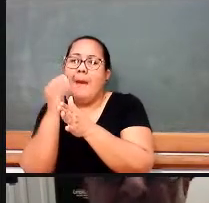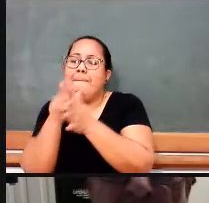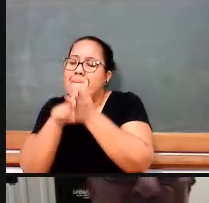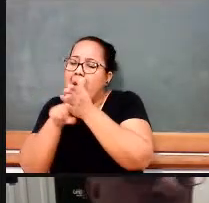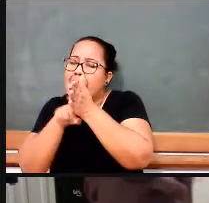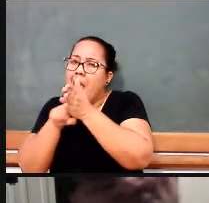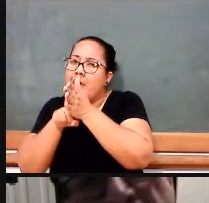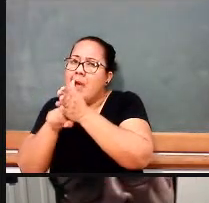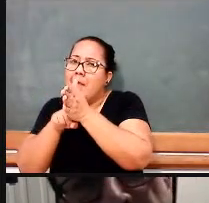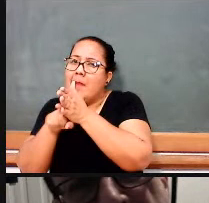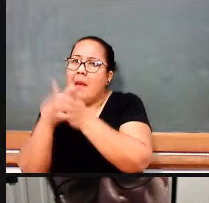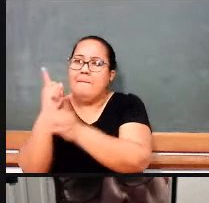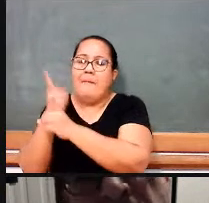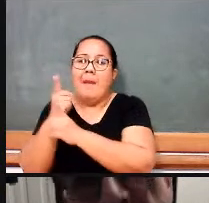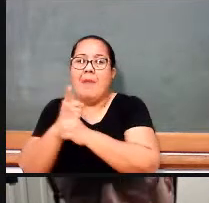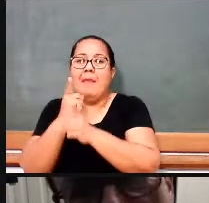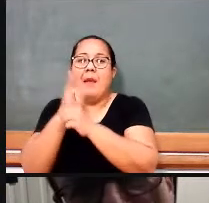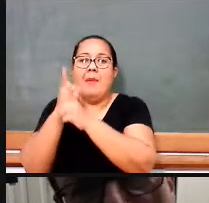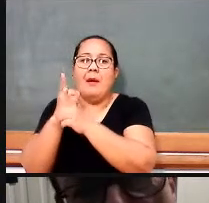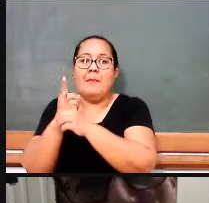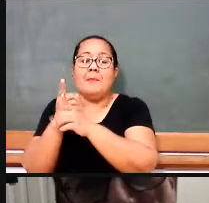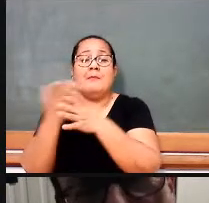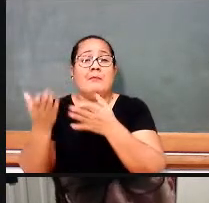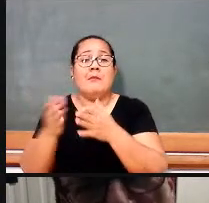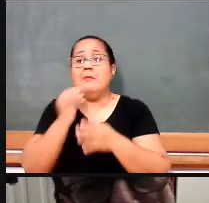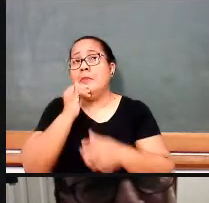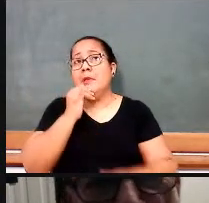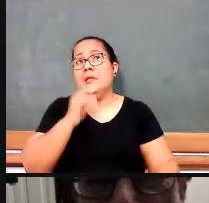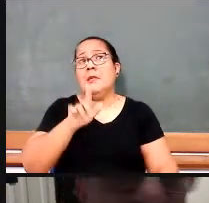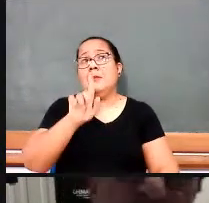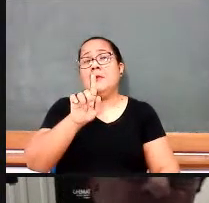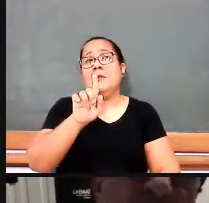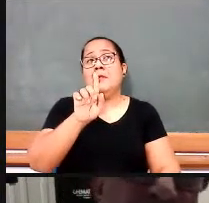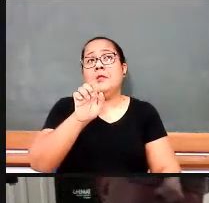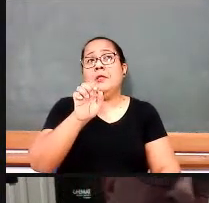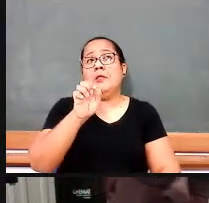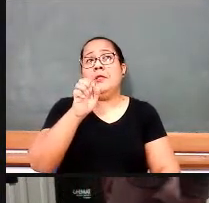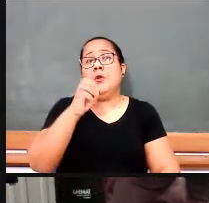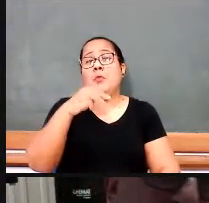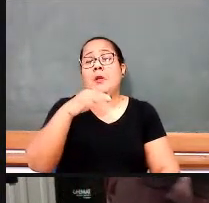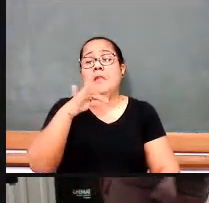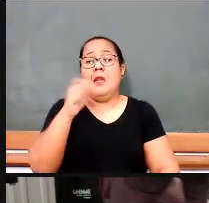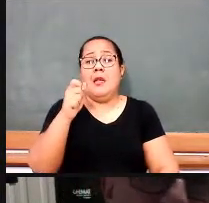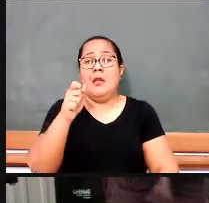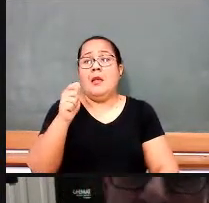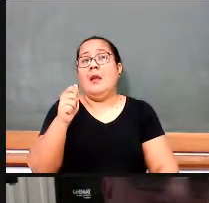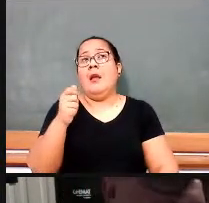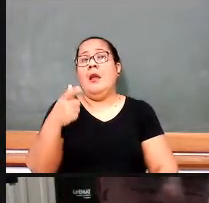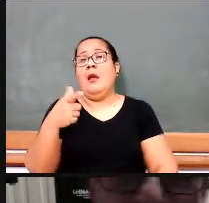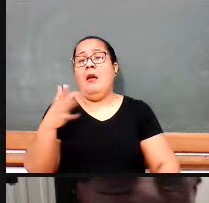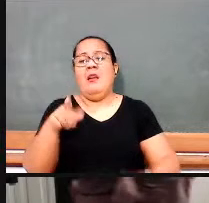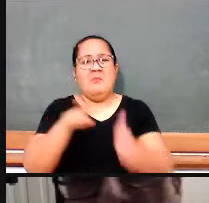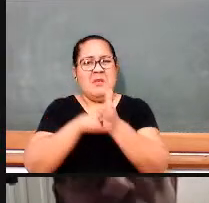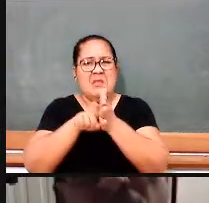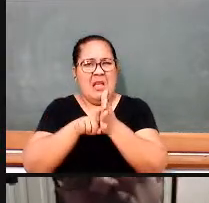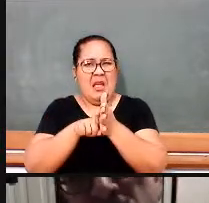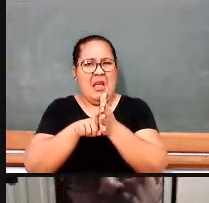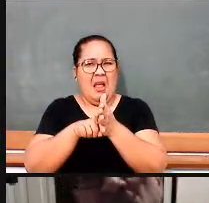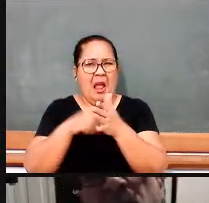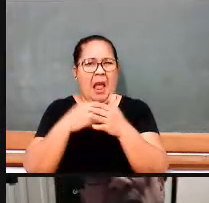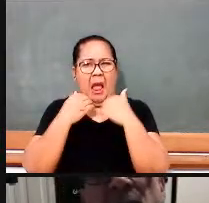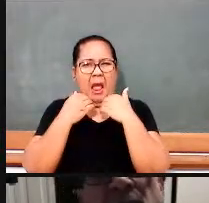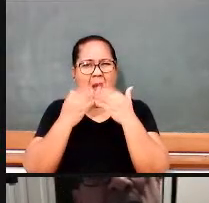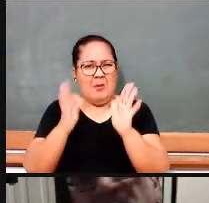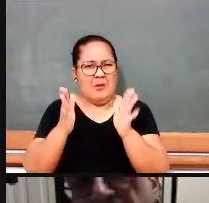E eles diziam, ora, a geometria euclidiana não tem mais pesquisa, se esgotou isso, ninguém pesquisa mais geometria